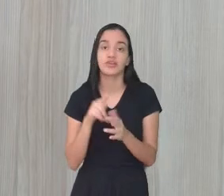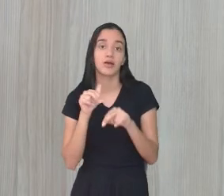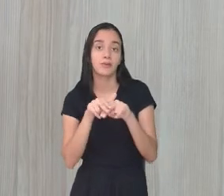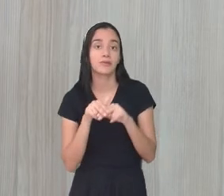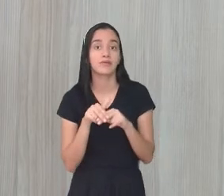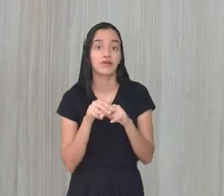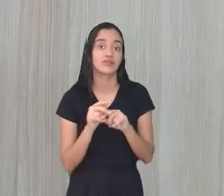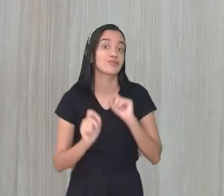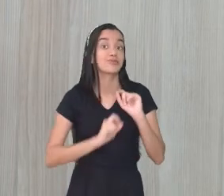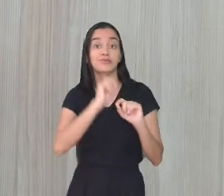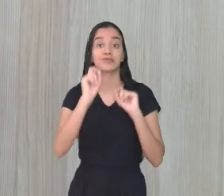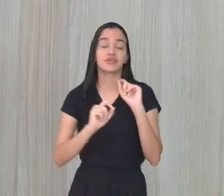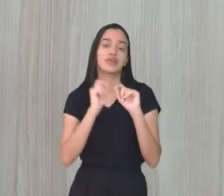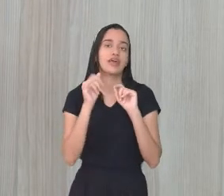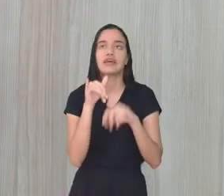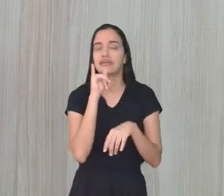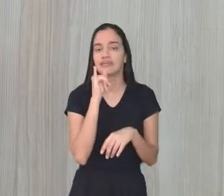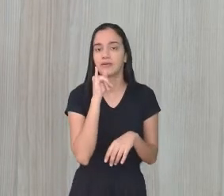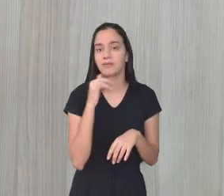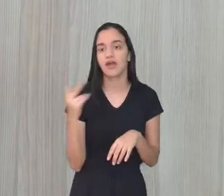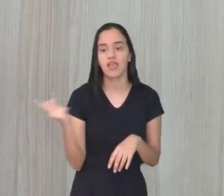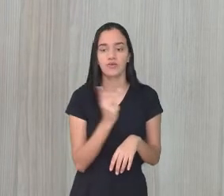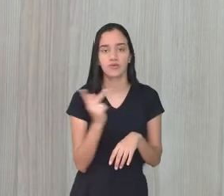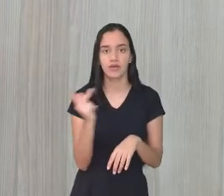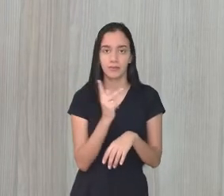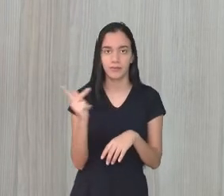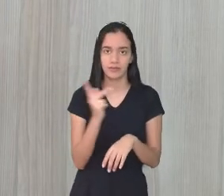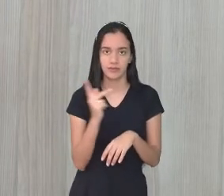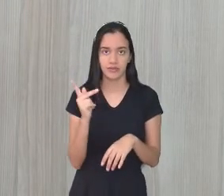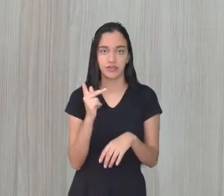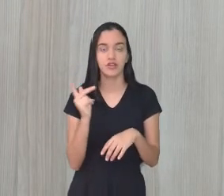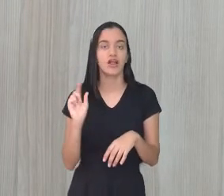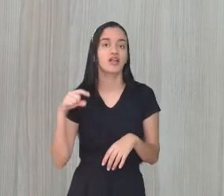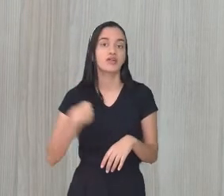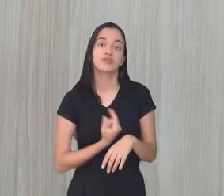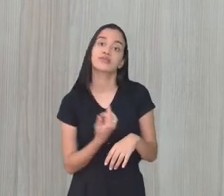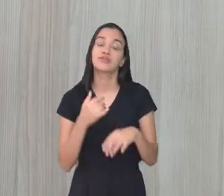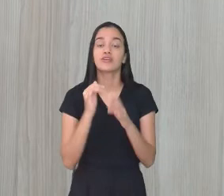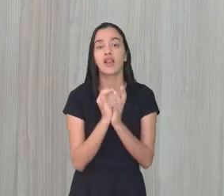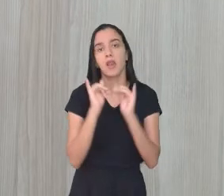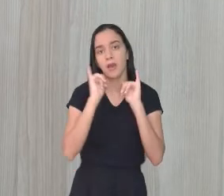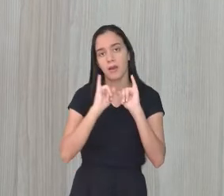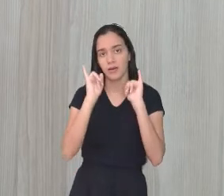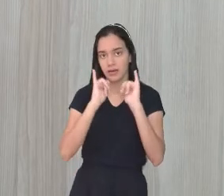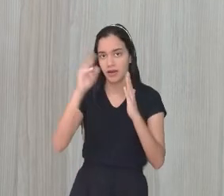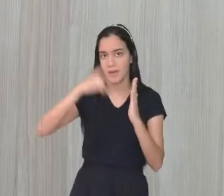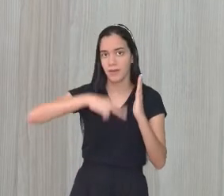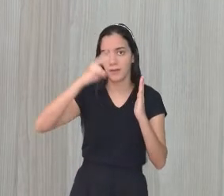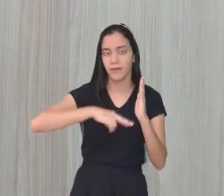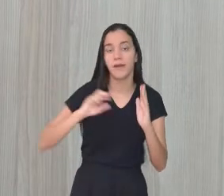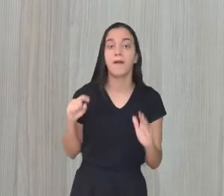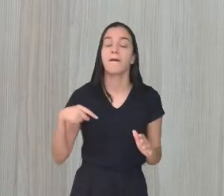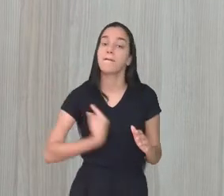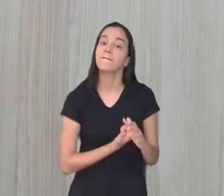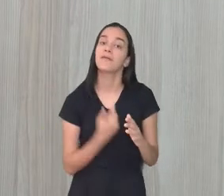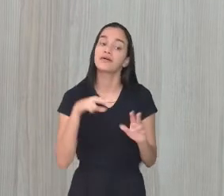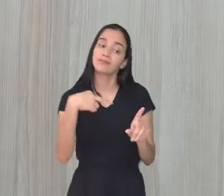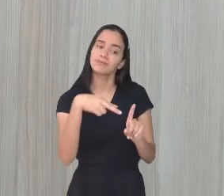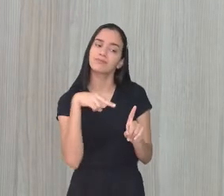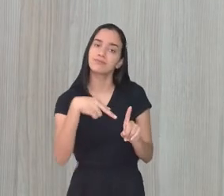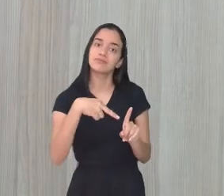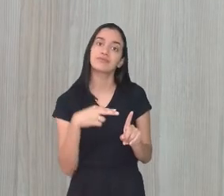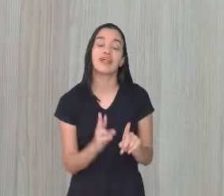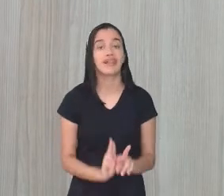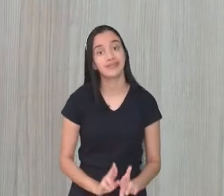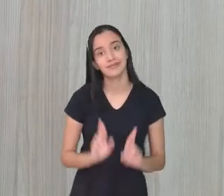do contraponto. Então, por exemplo, eu e a professora Adriana e Midian lemos a mesma notícia. Mas aí, os nossos pontos de vista sobre ela